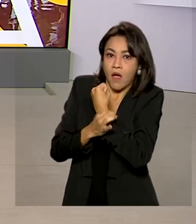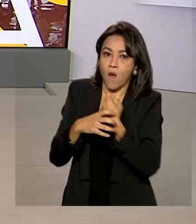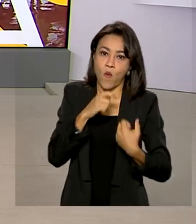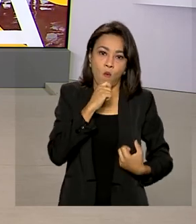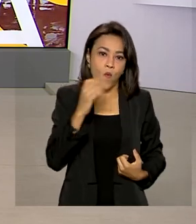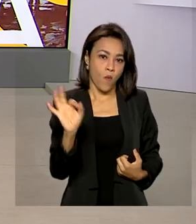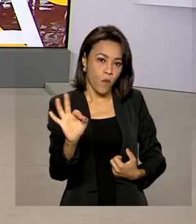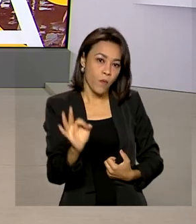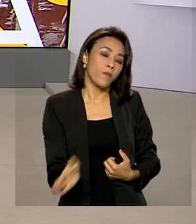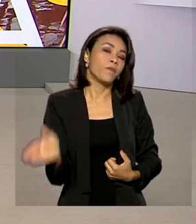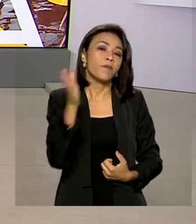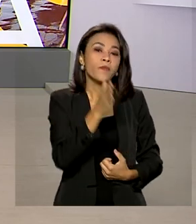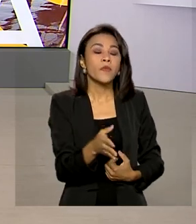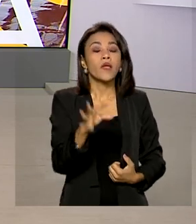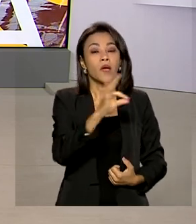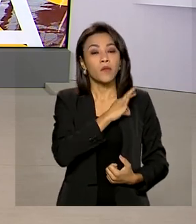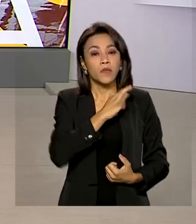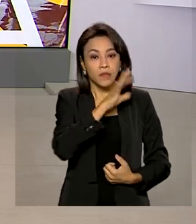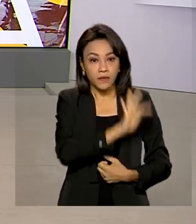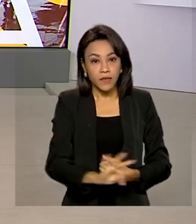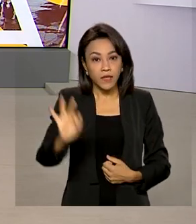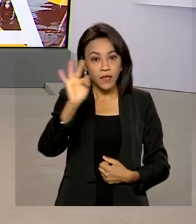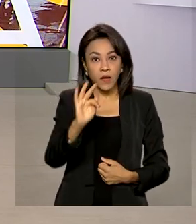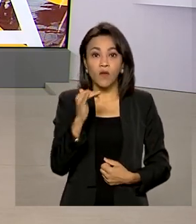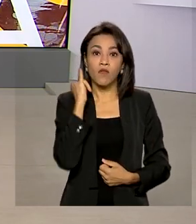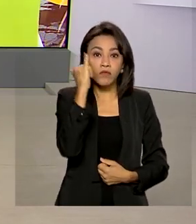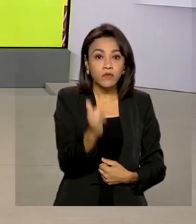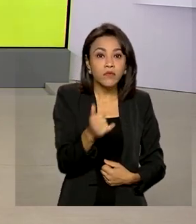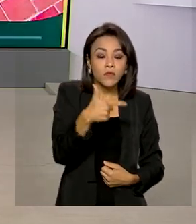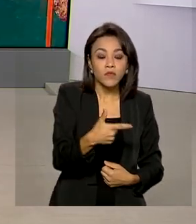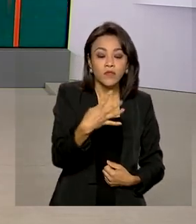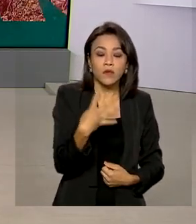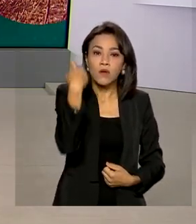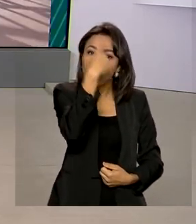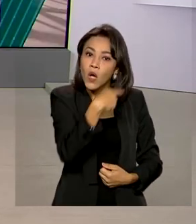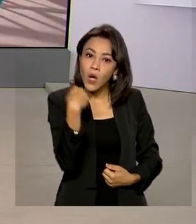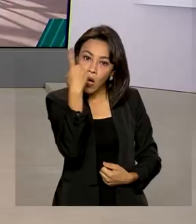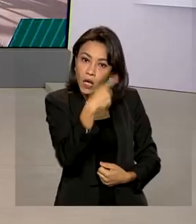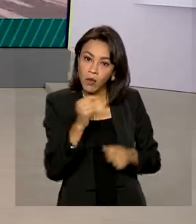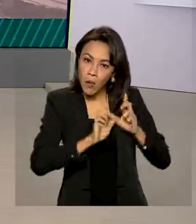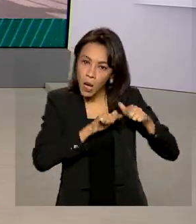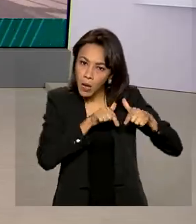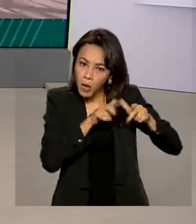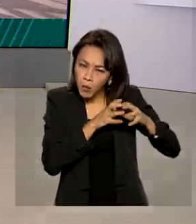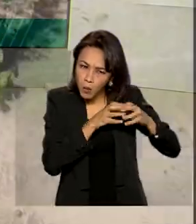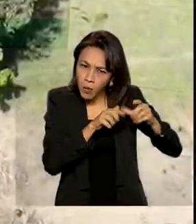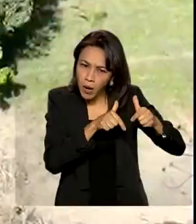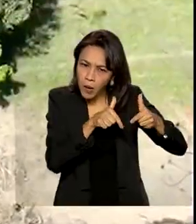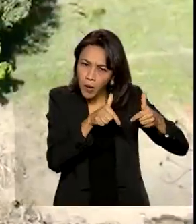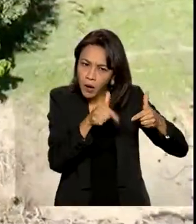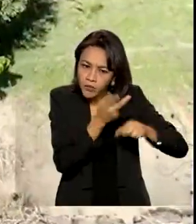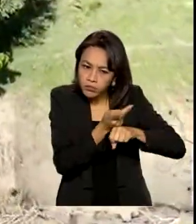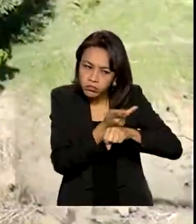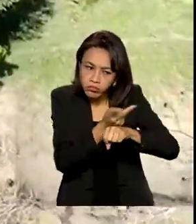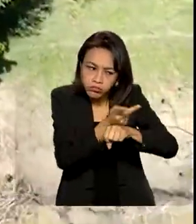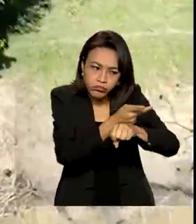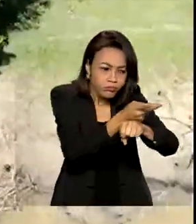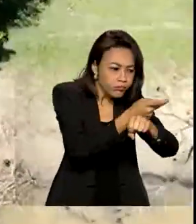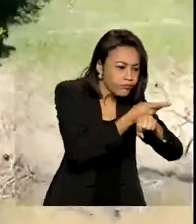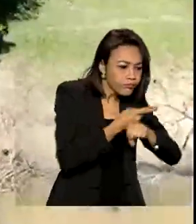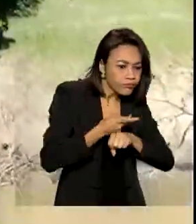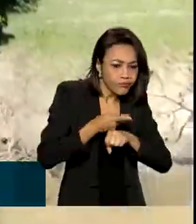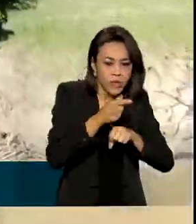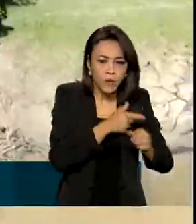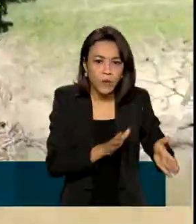A Polícia Federal informou que nas últimas 24 horas, a Operação Javari realizou buscas na região do Rio Itaqui,